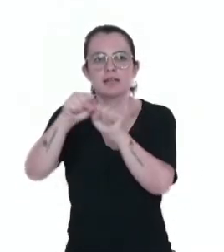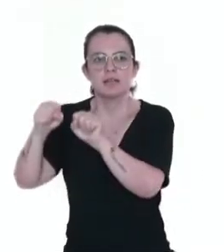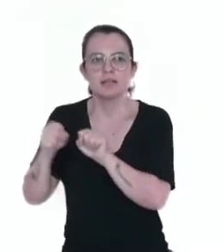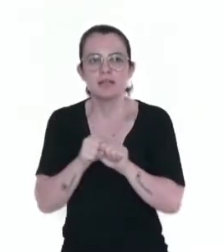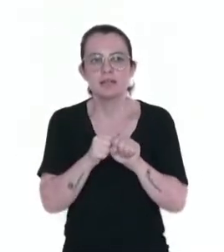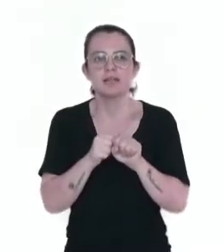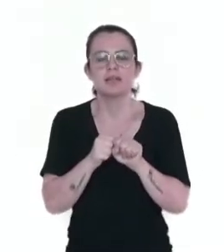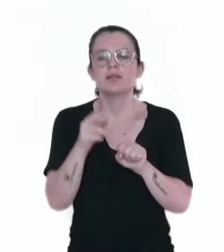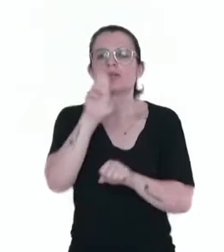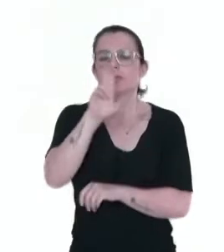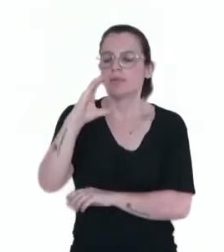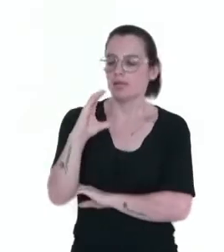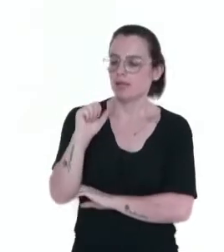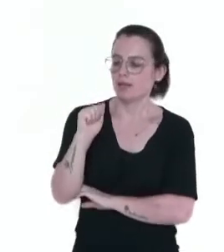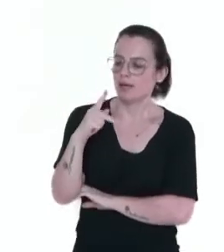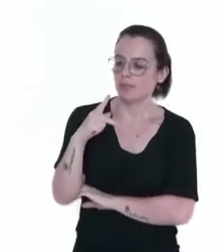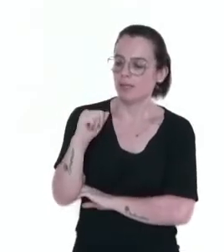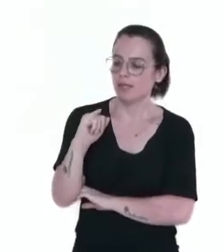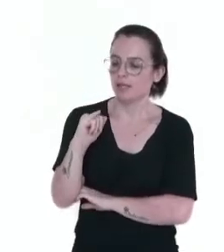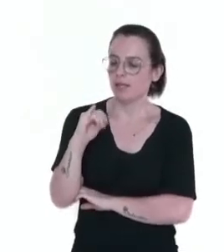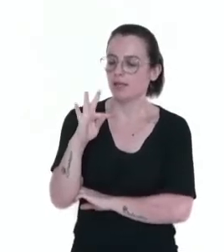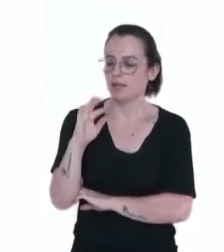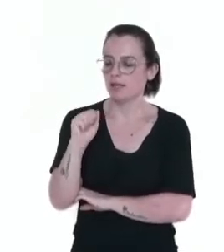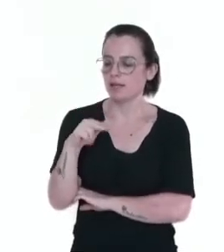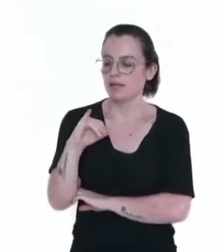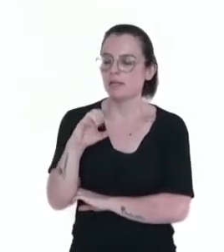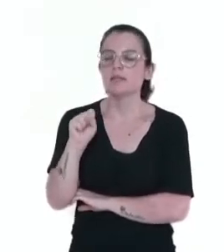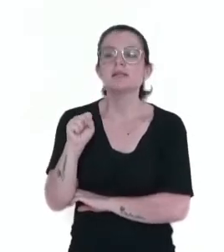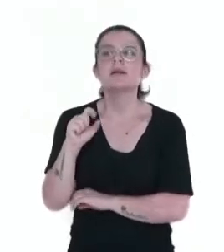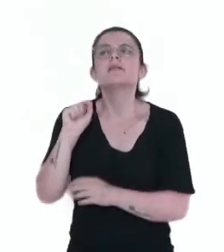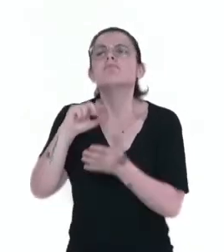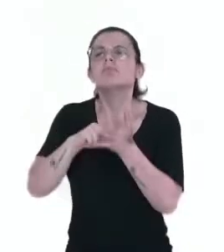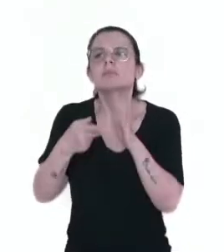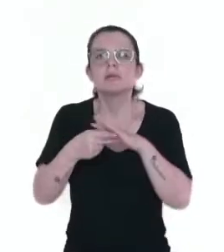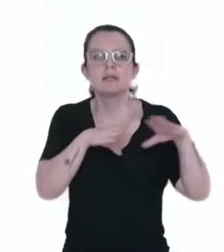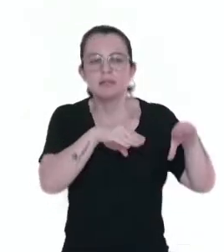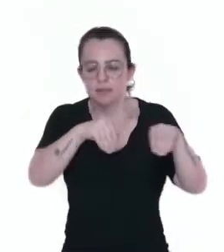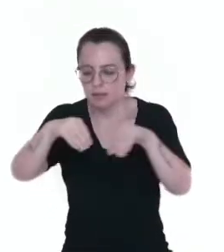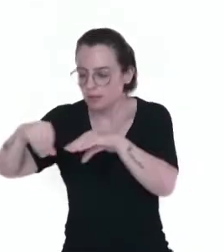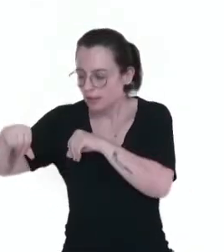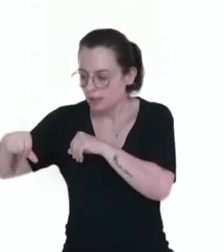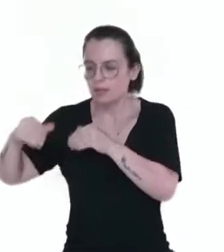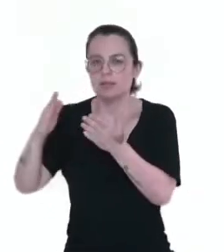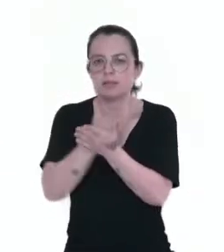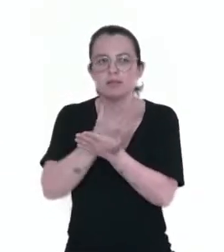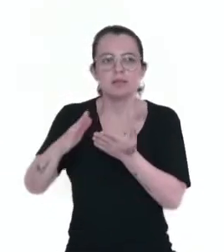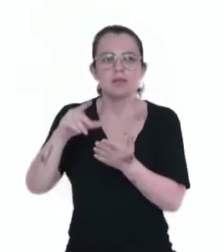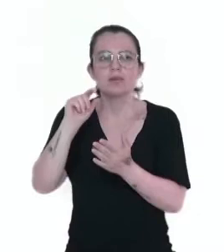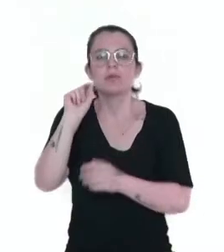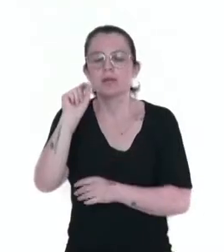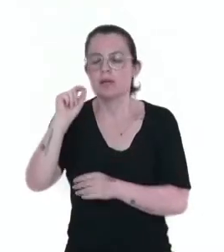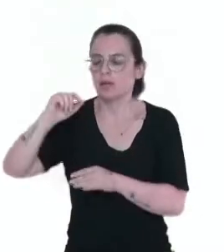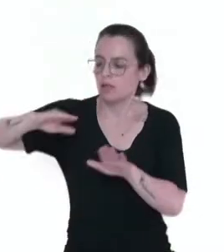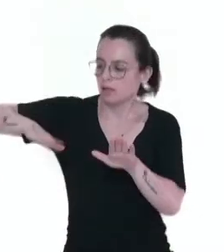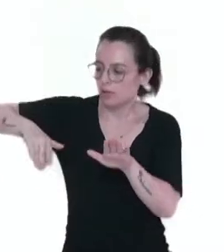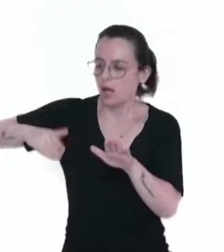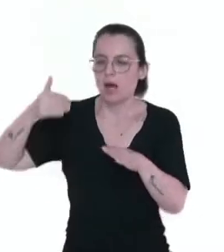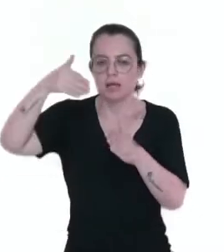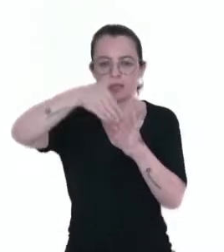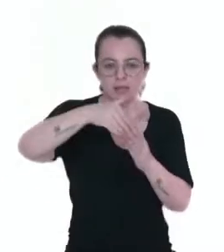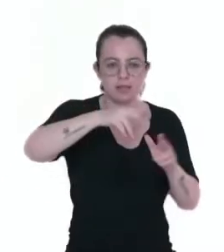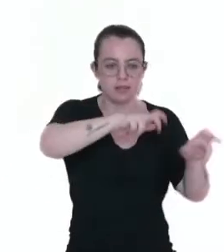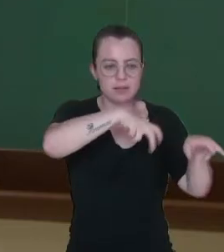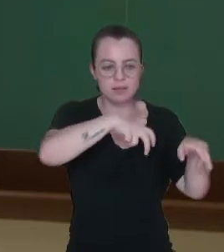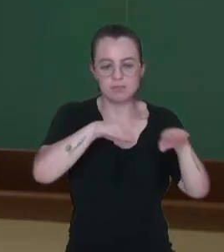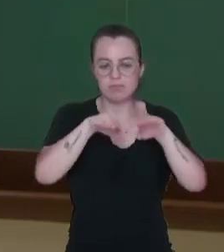em capitanias, que eram essas porções de terras, né? Divididas desde o litoral até o interior lá, em